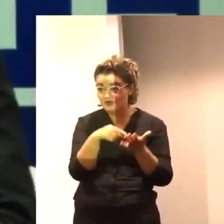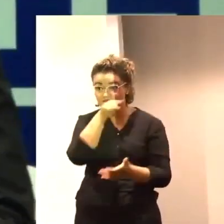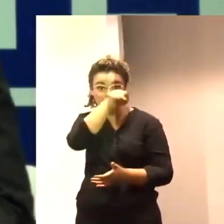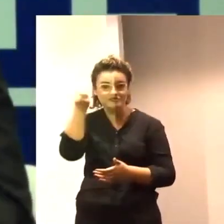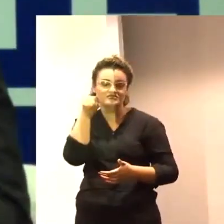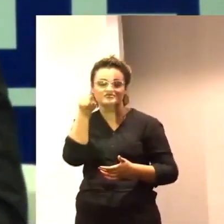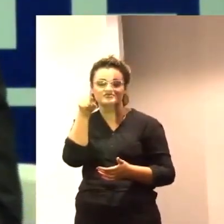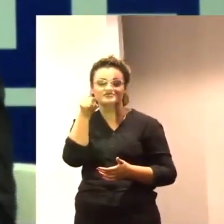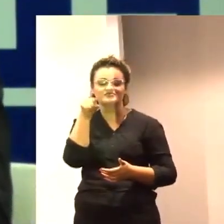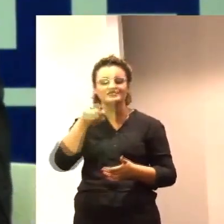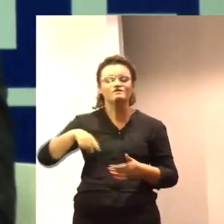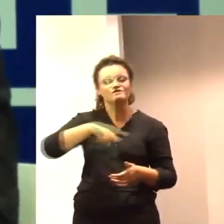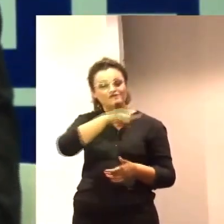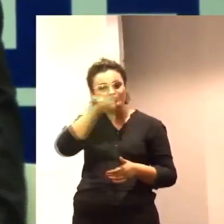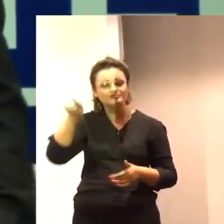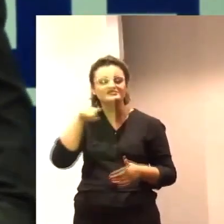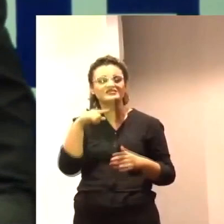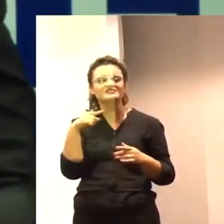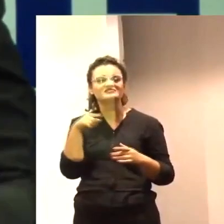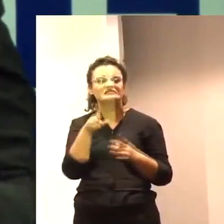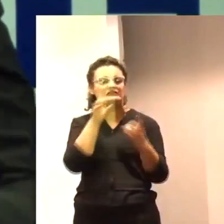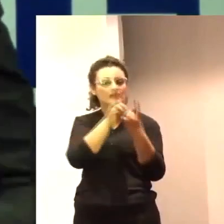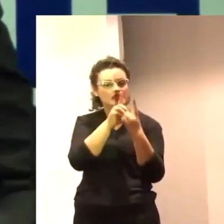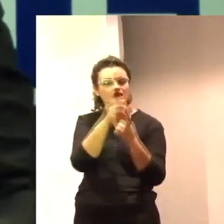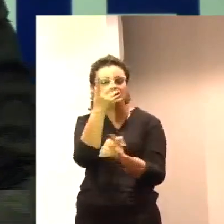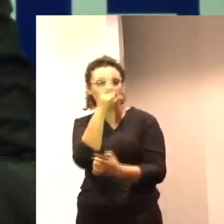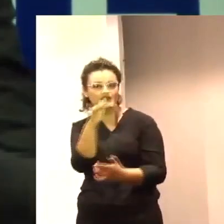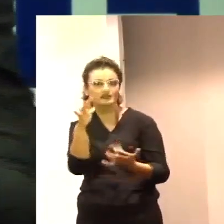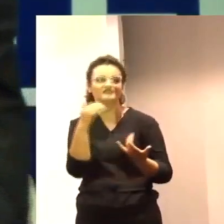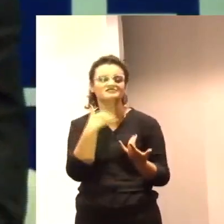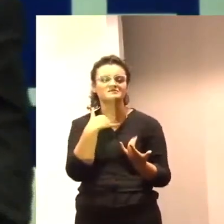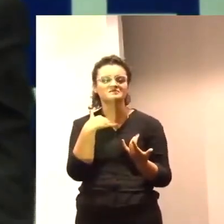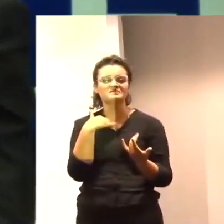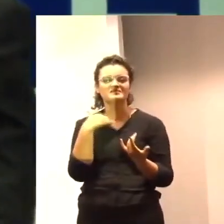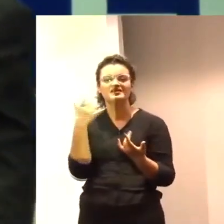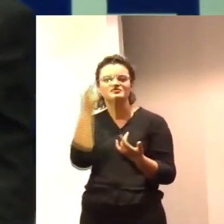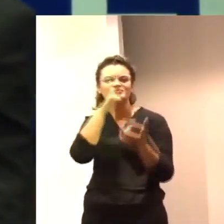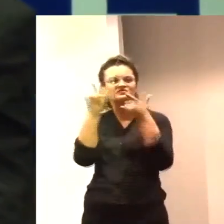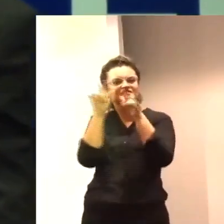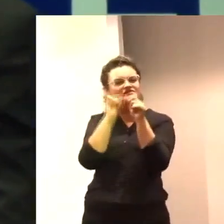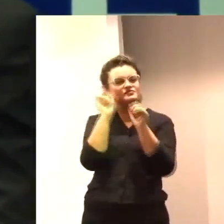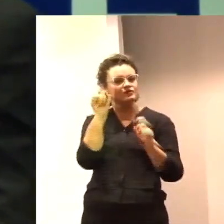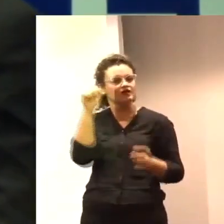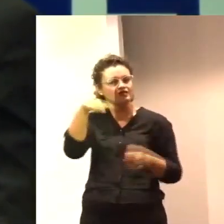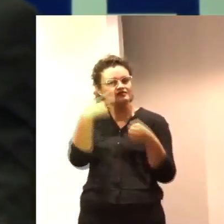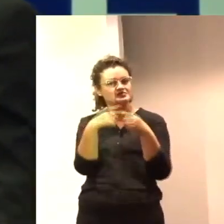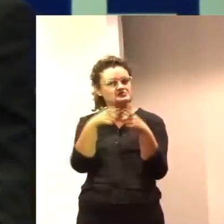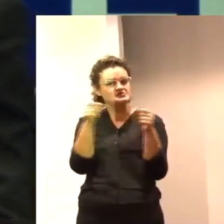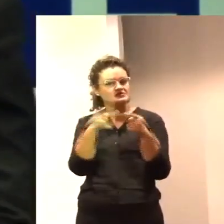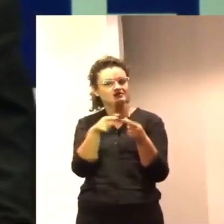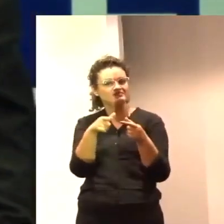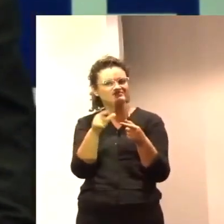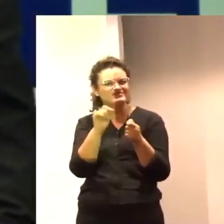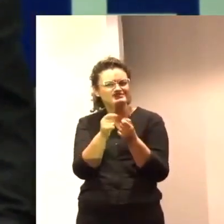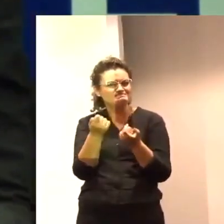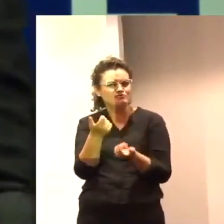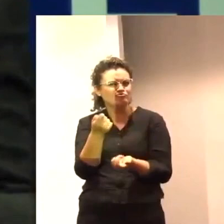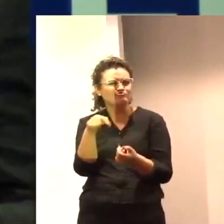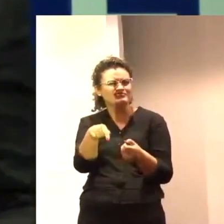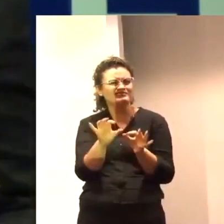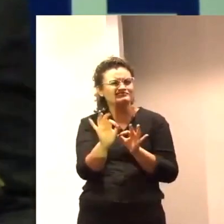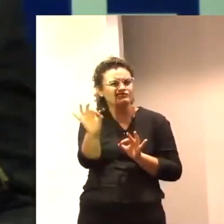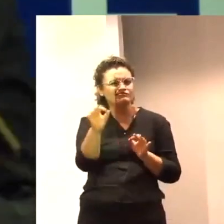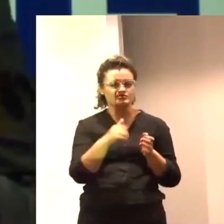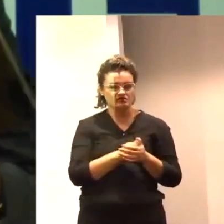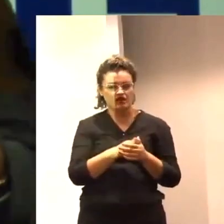vocês estão atendendo a criança, vocês que estão na ponta. O a gente consegue fazer aqui de Brasília? Muito pouco. O